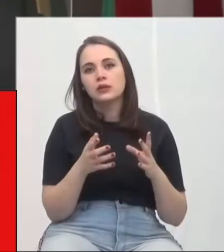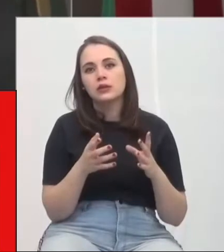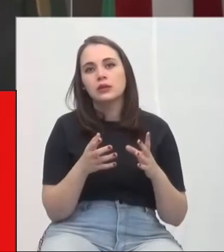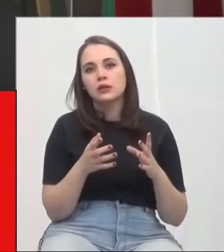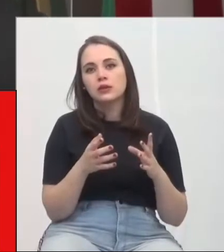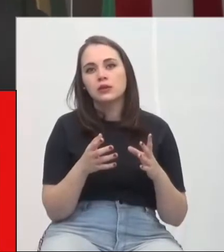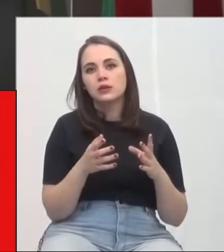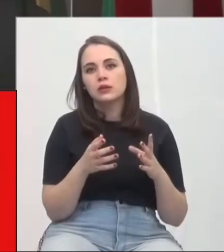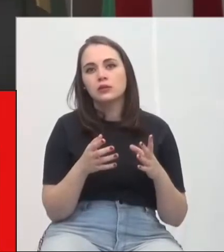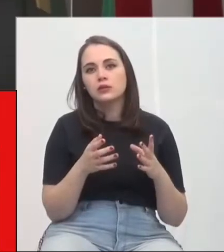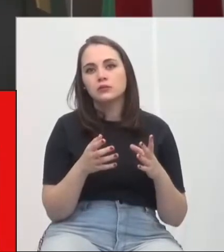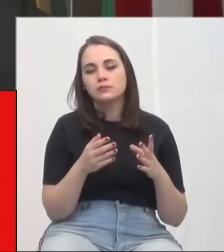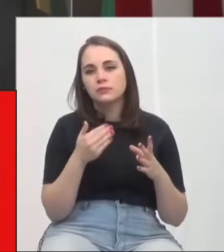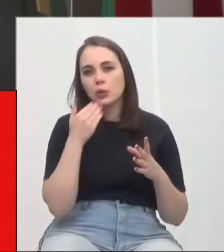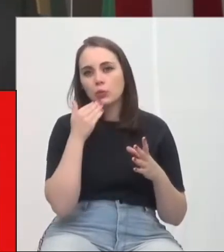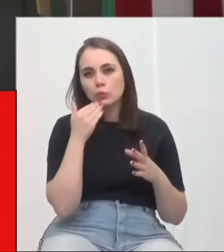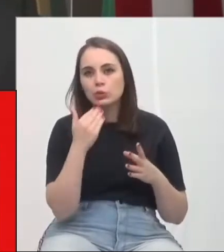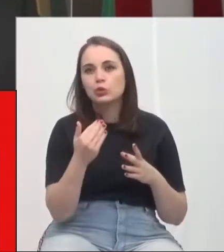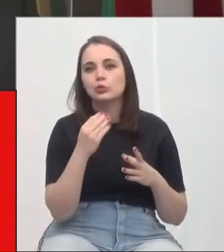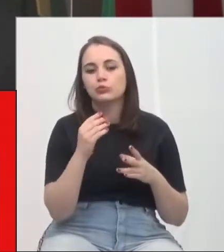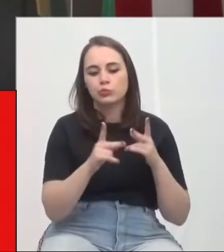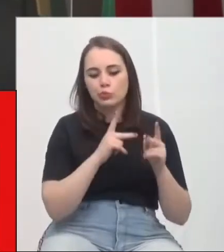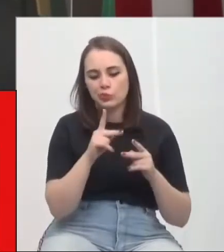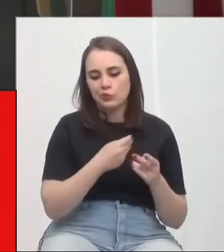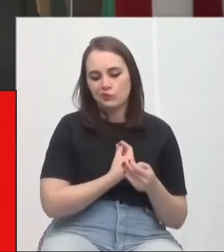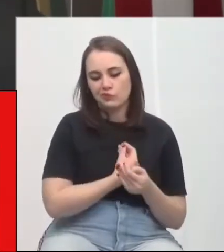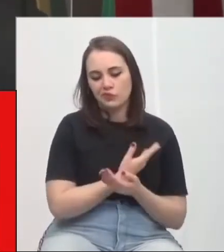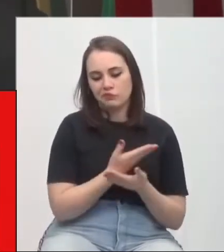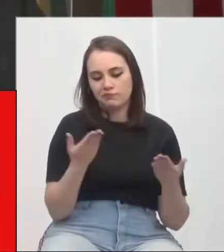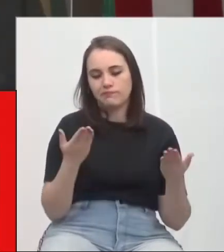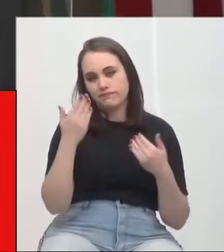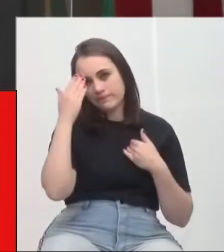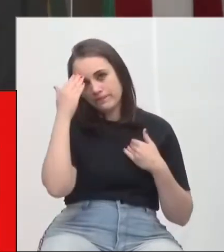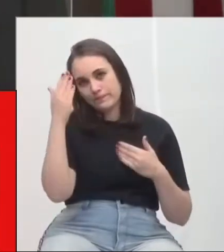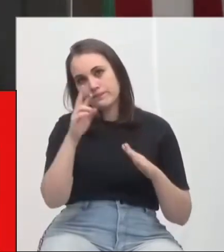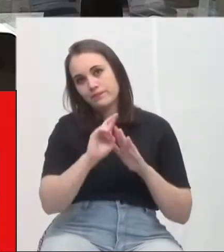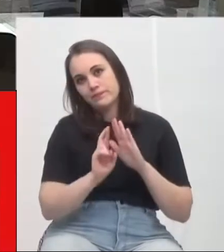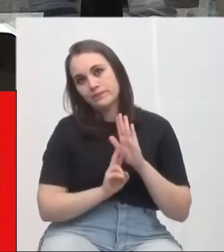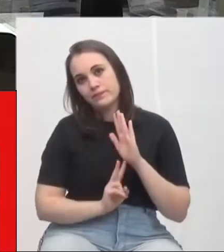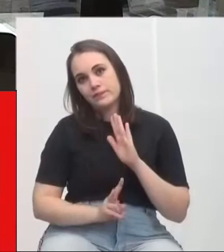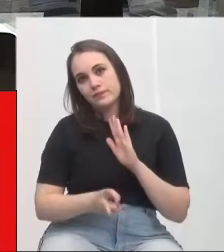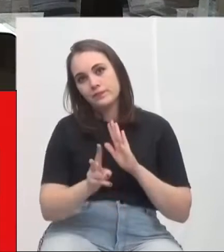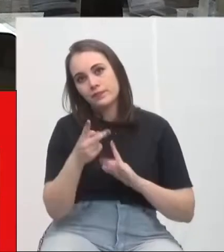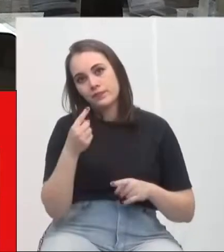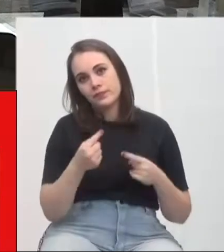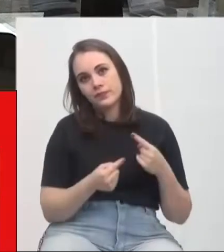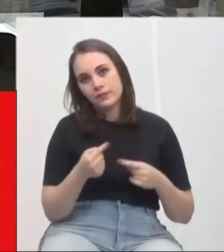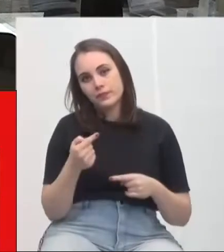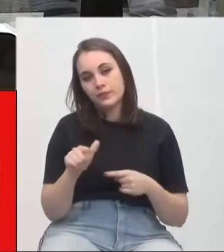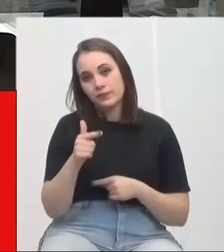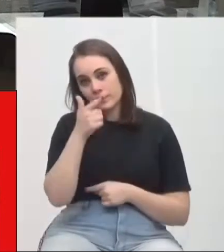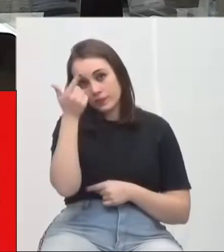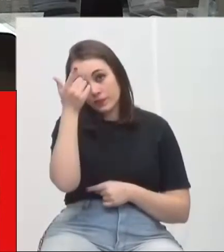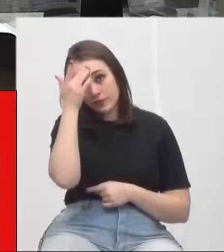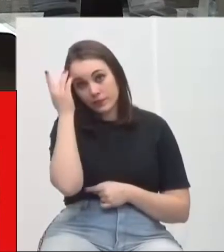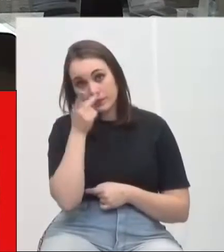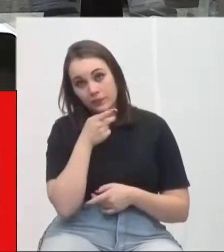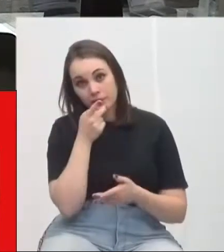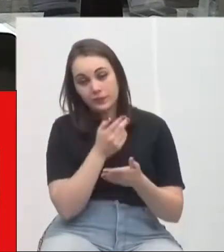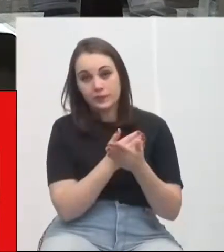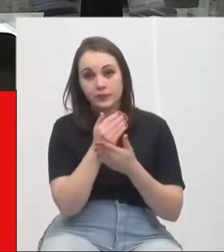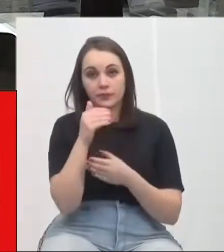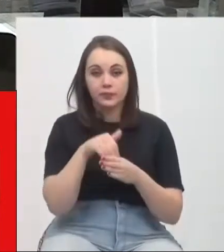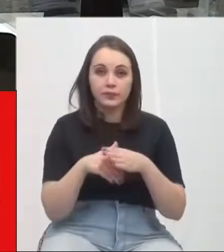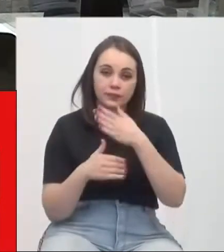petição, necessidade daquela população. Muito obrigado. O requerimento continua em discussão. Não havendo quem queira discutir, está em